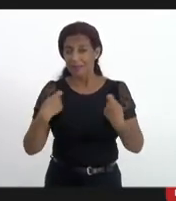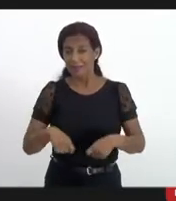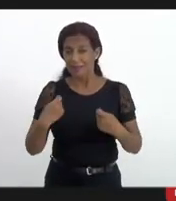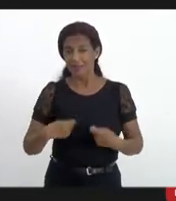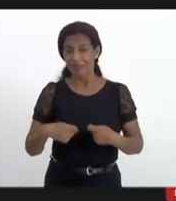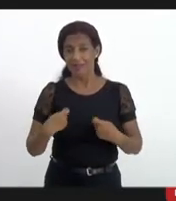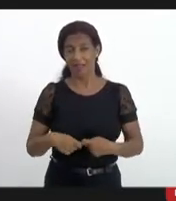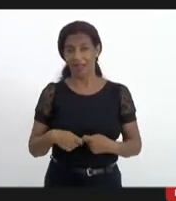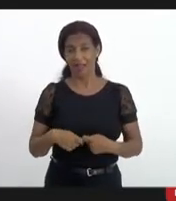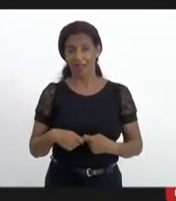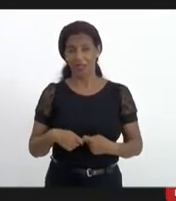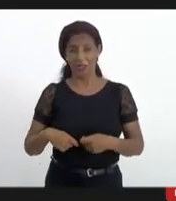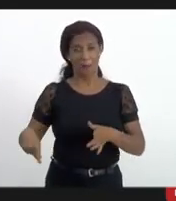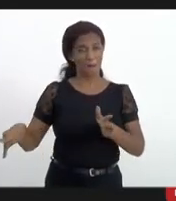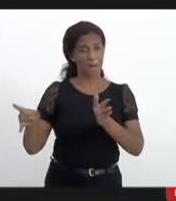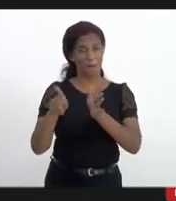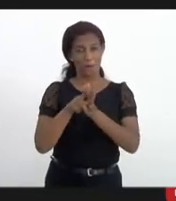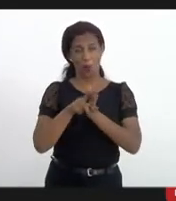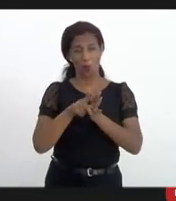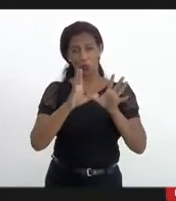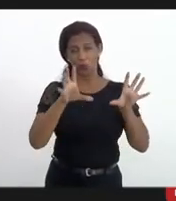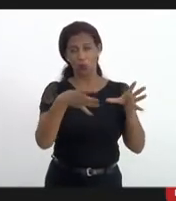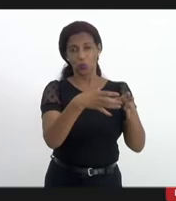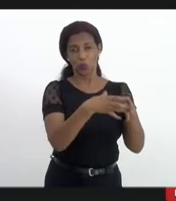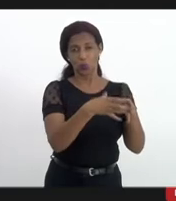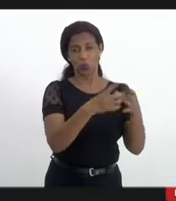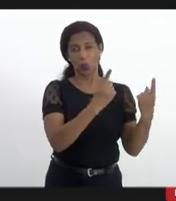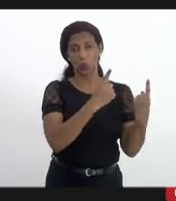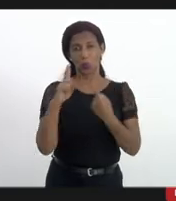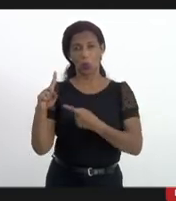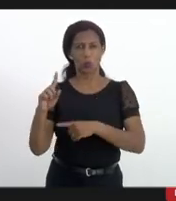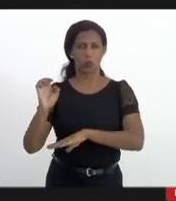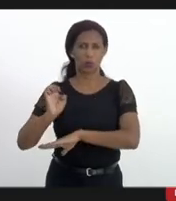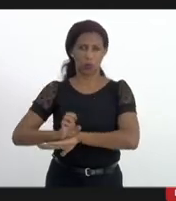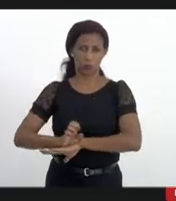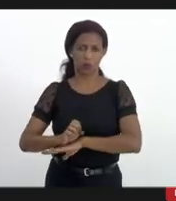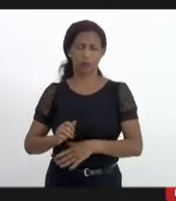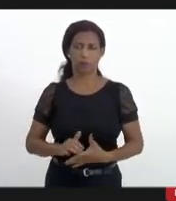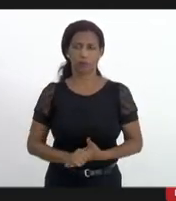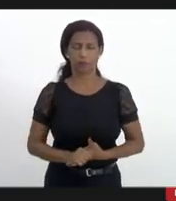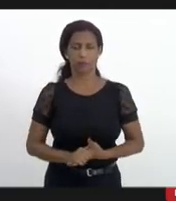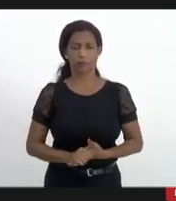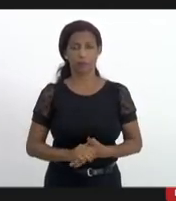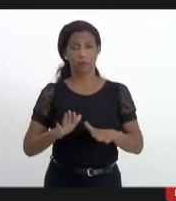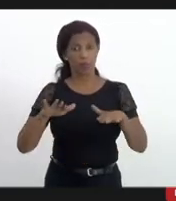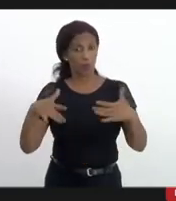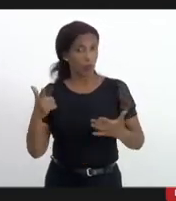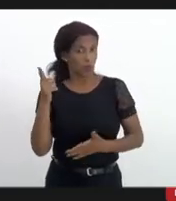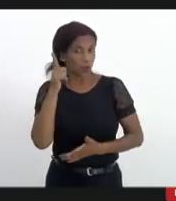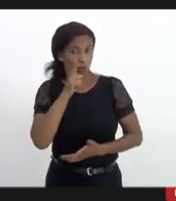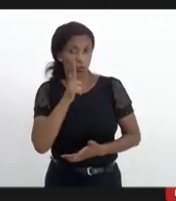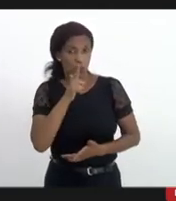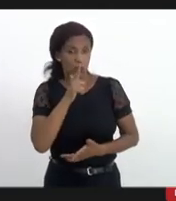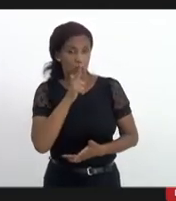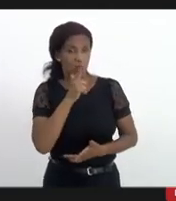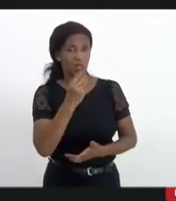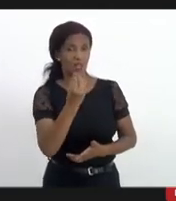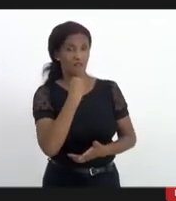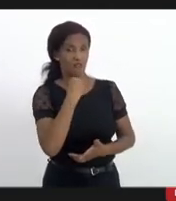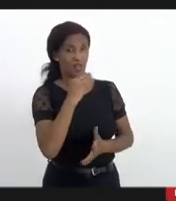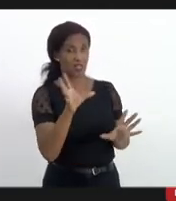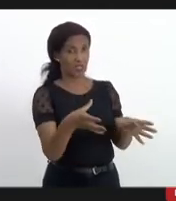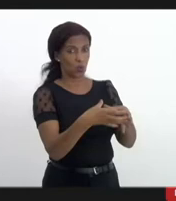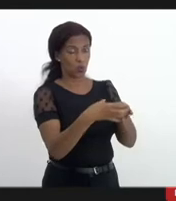é quase que uma utopia da parte deles enfrentar o estado enquanto a gente não conseguir tirar isso da